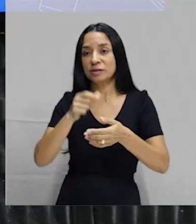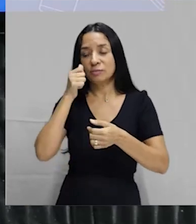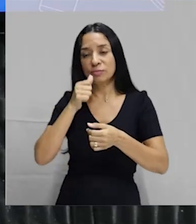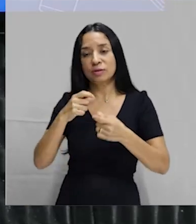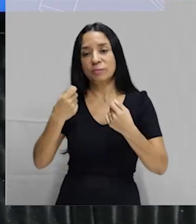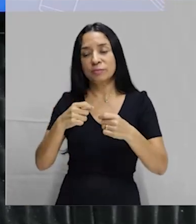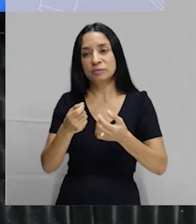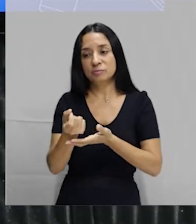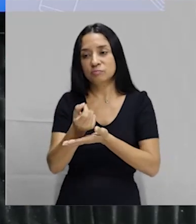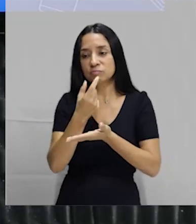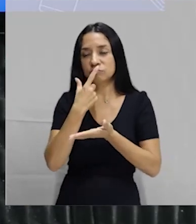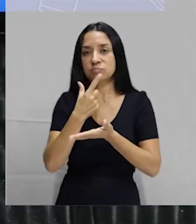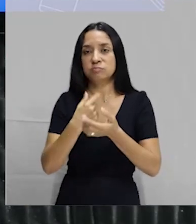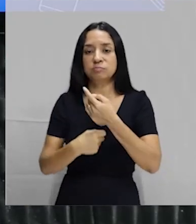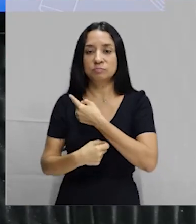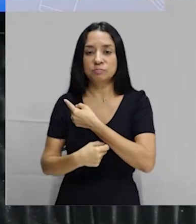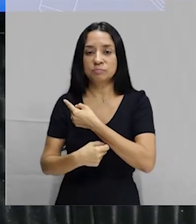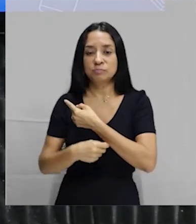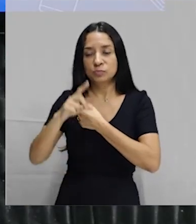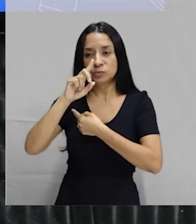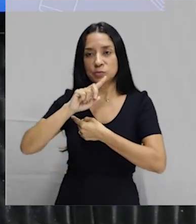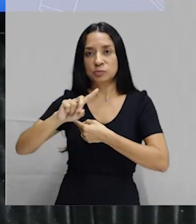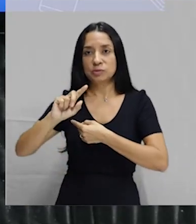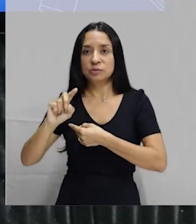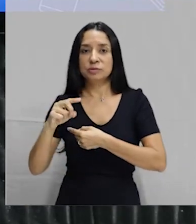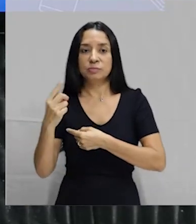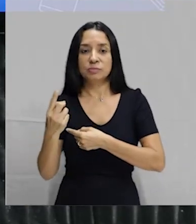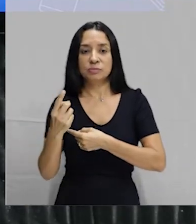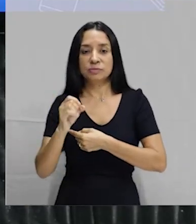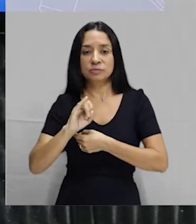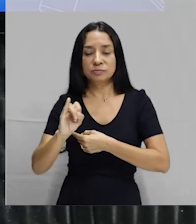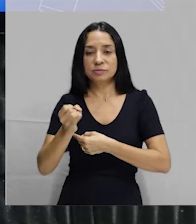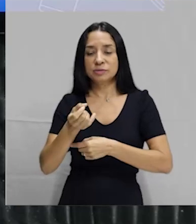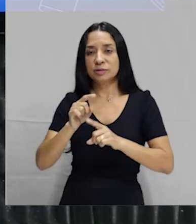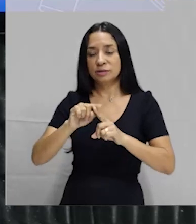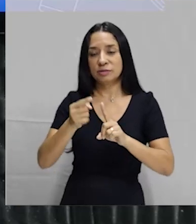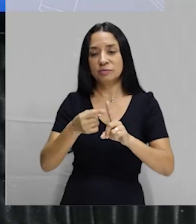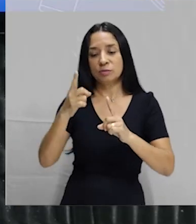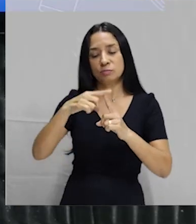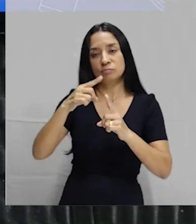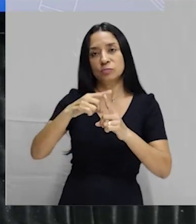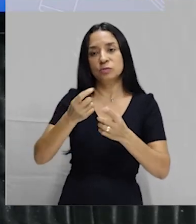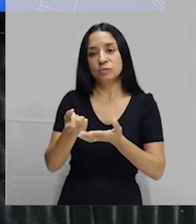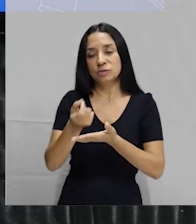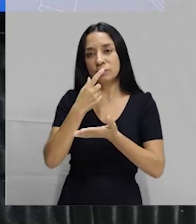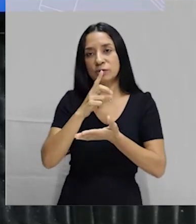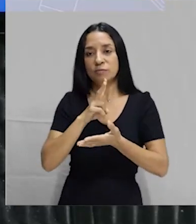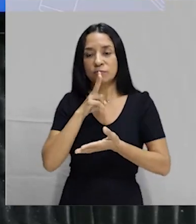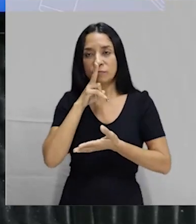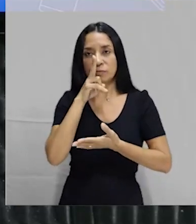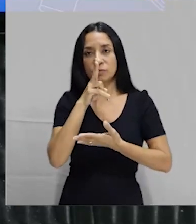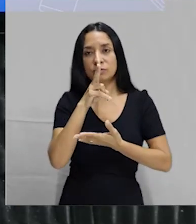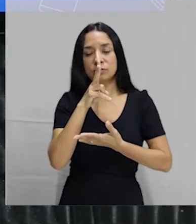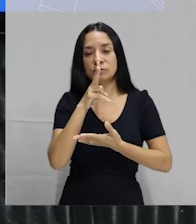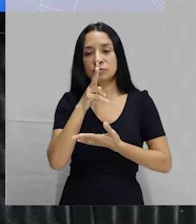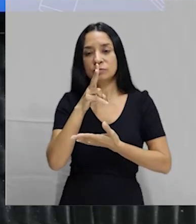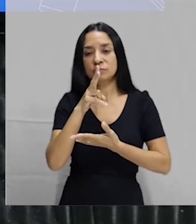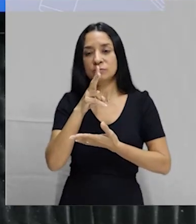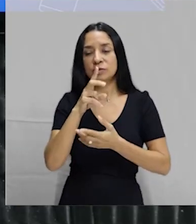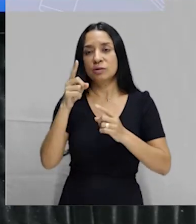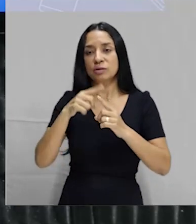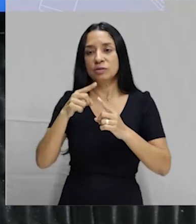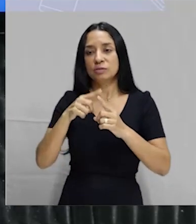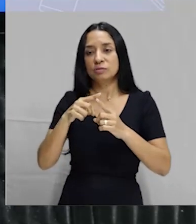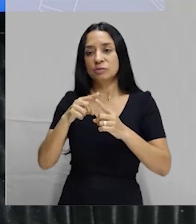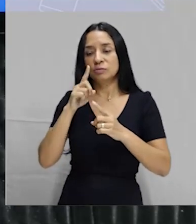ter que tomar a pílula do dia seguinte, se ela não quiser engravidar. É um tipo de remédio muito forte. Então, esse tipo de acidente não